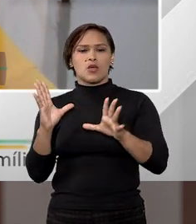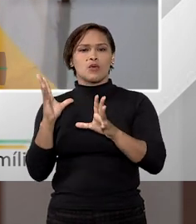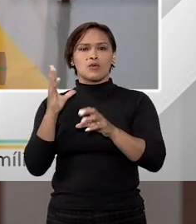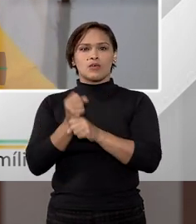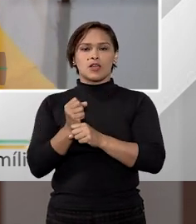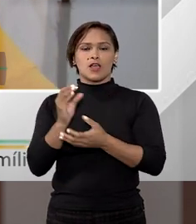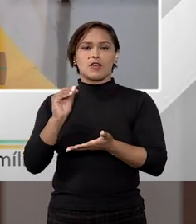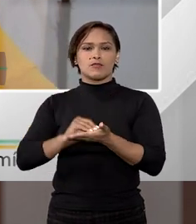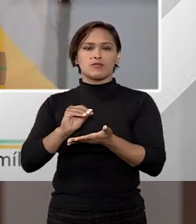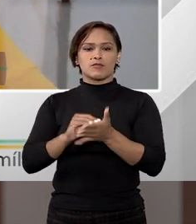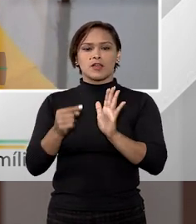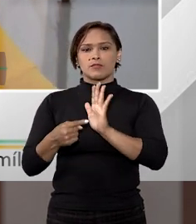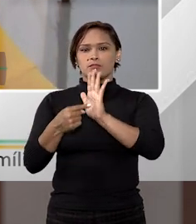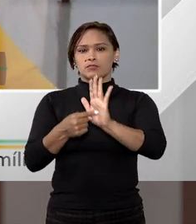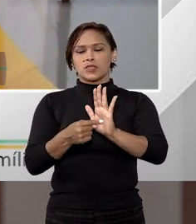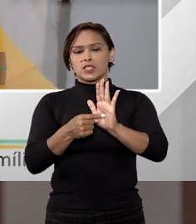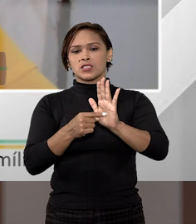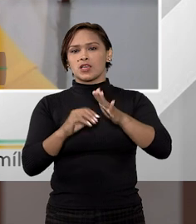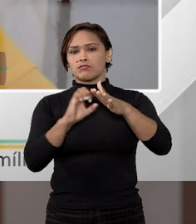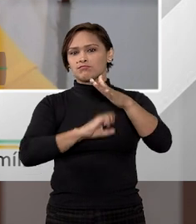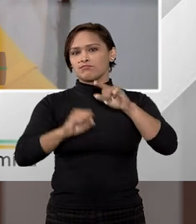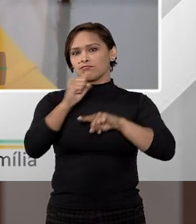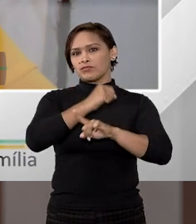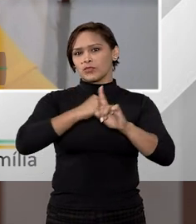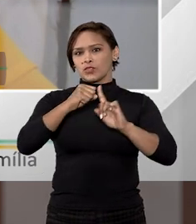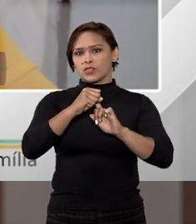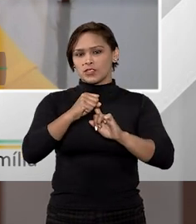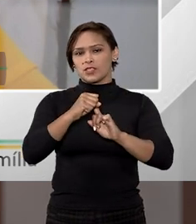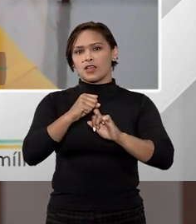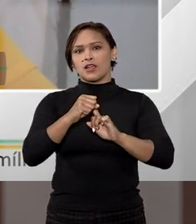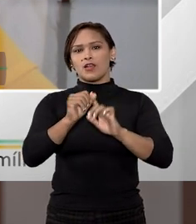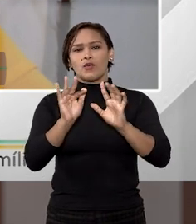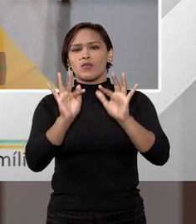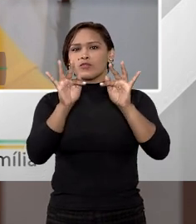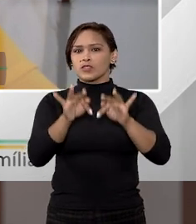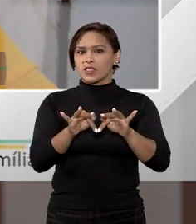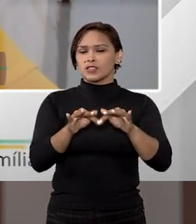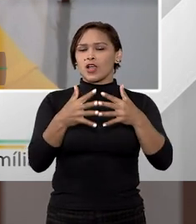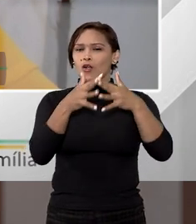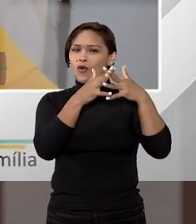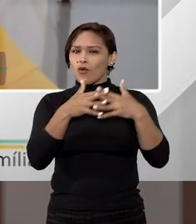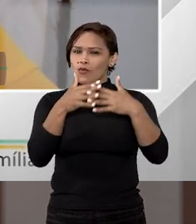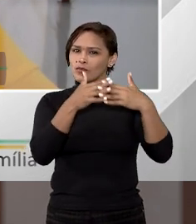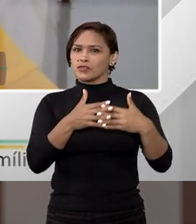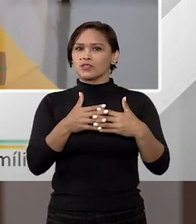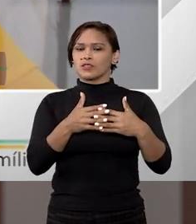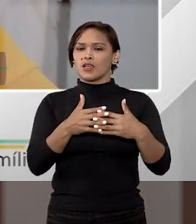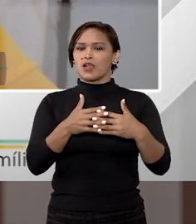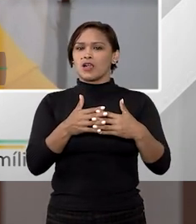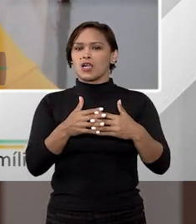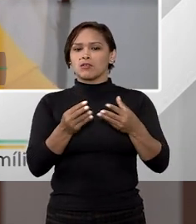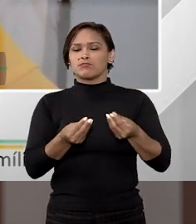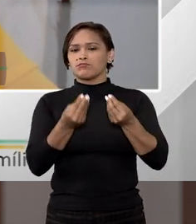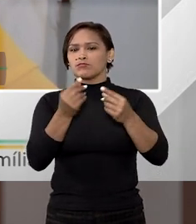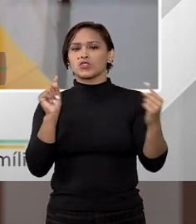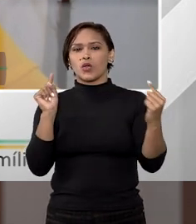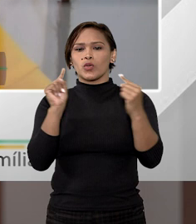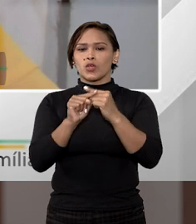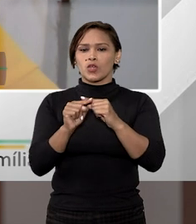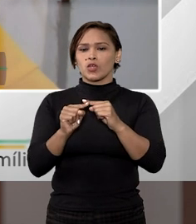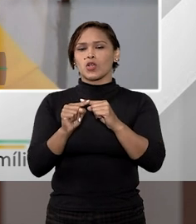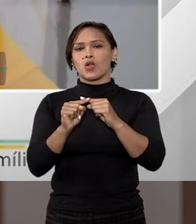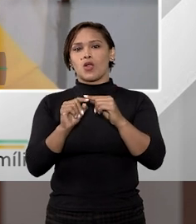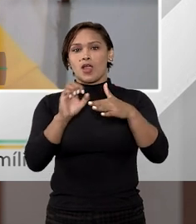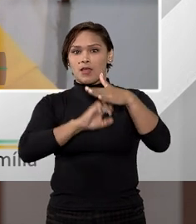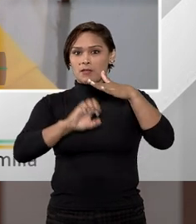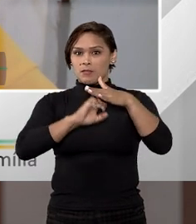conclui, não apresenta a sua função social, ou seja, há um desvio de finalidade, confusão patrimonial, não se encontram bens